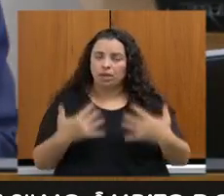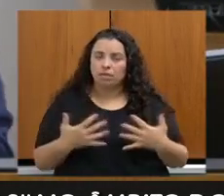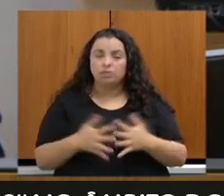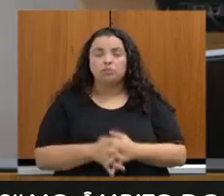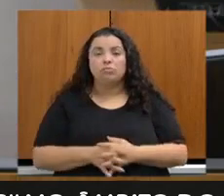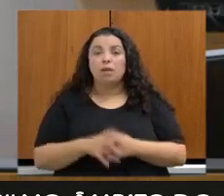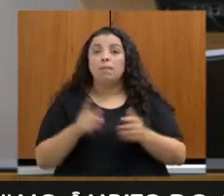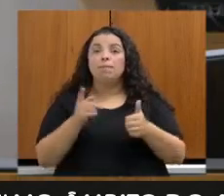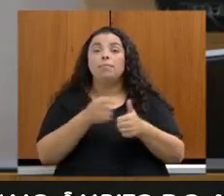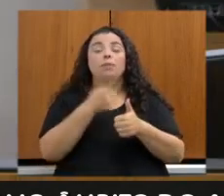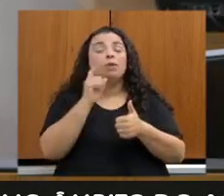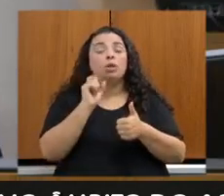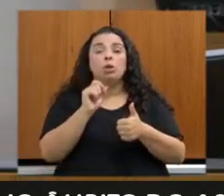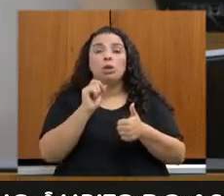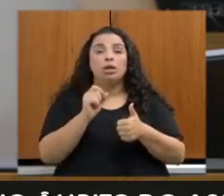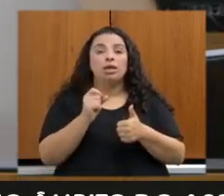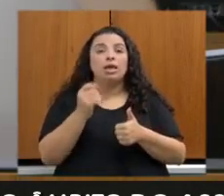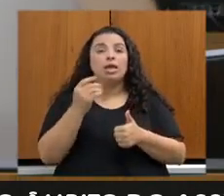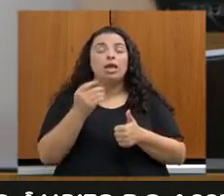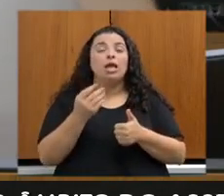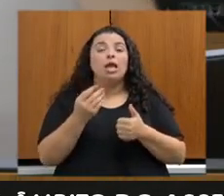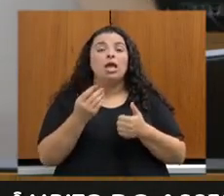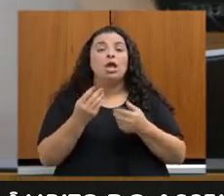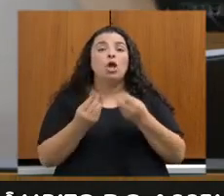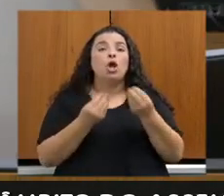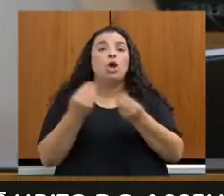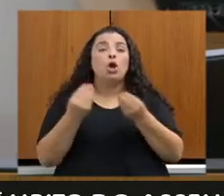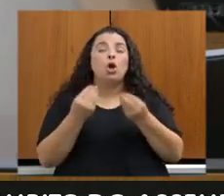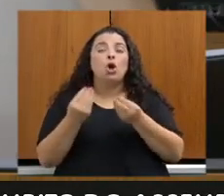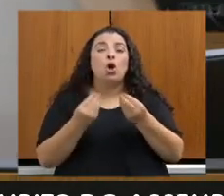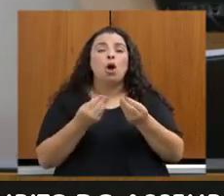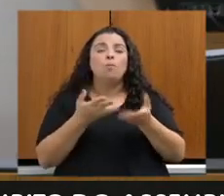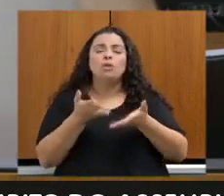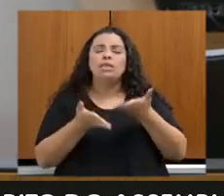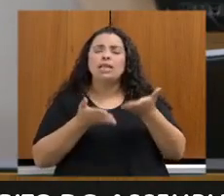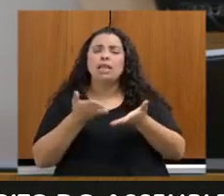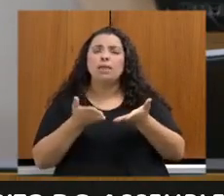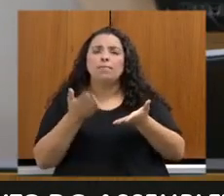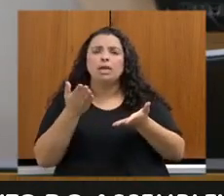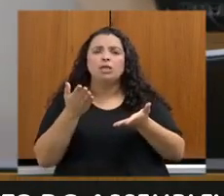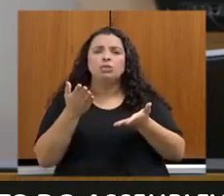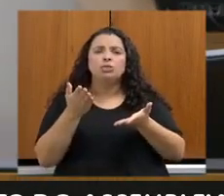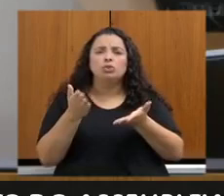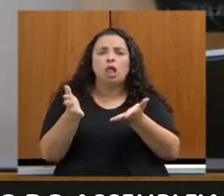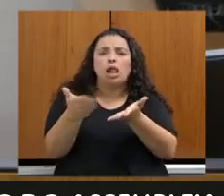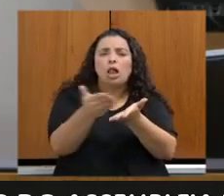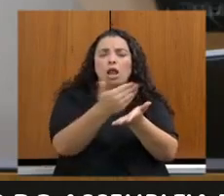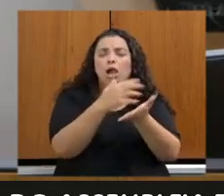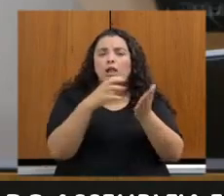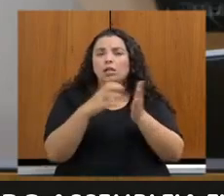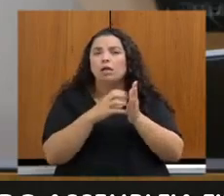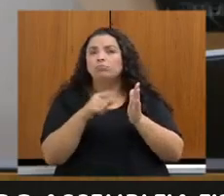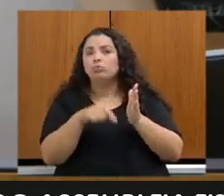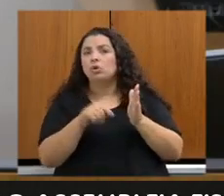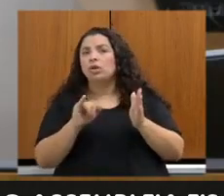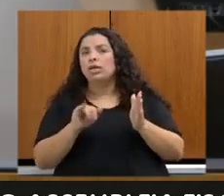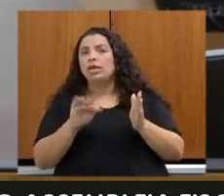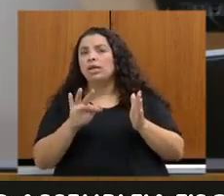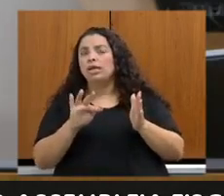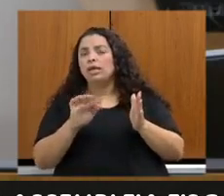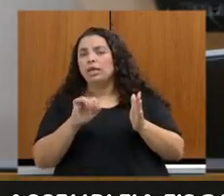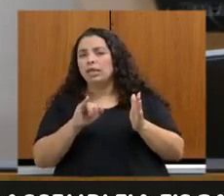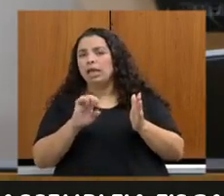ao tratamento de dados de monitoramento contínuo pelo IEF. Eu queria entender como que a subsecretaria de fiscalização,